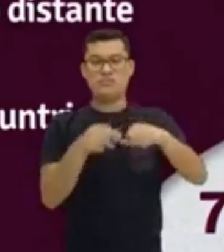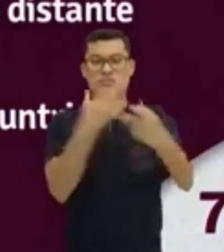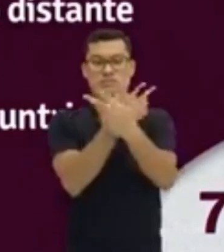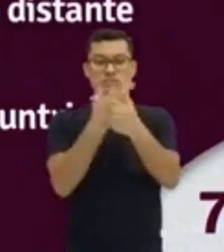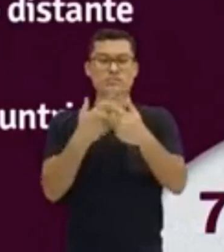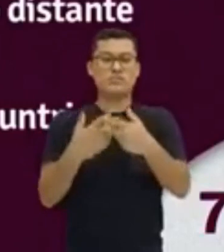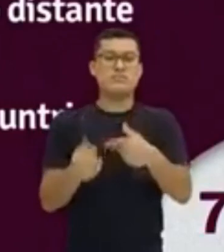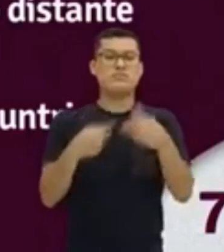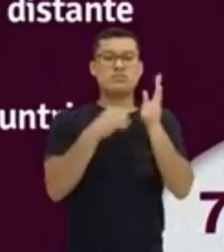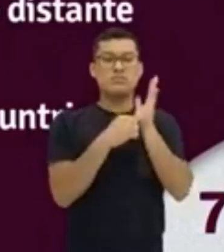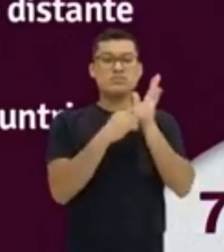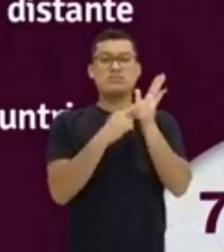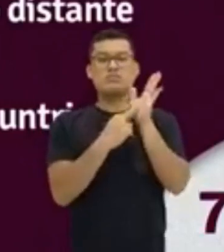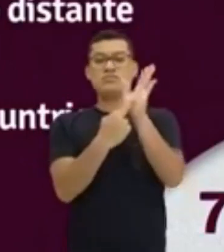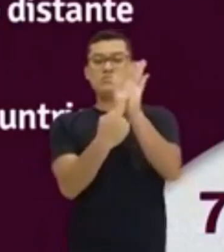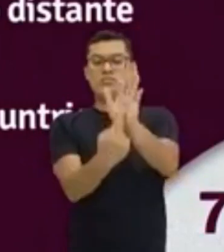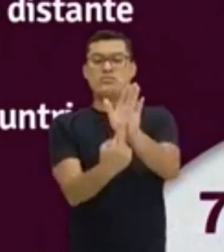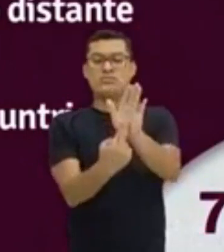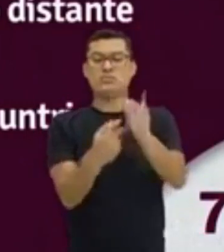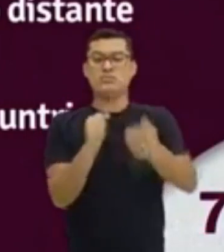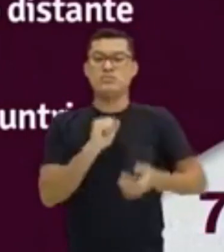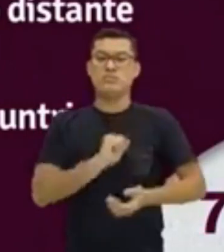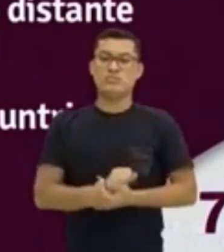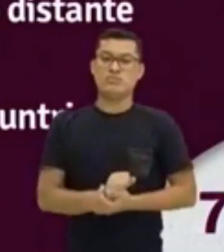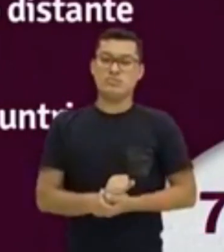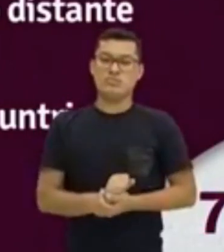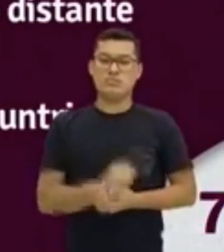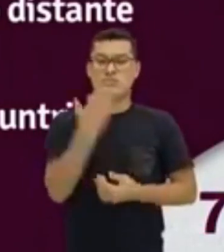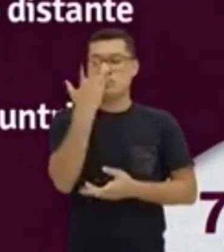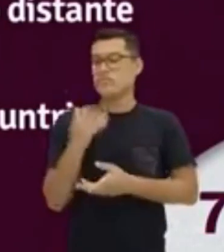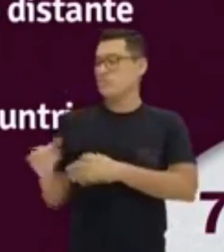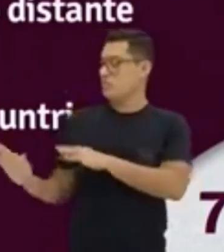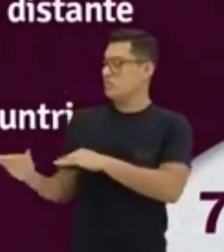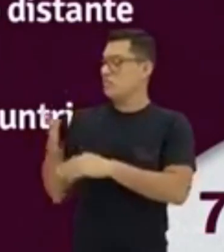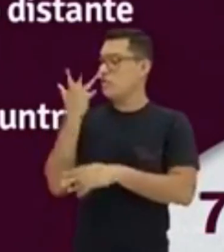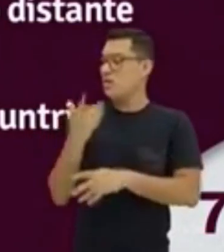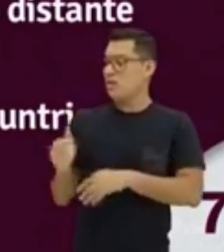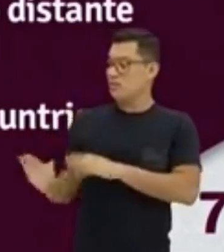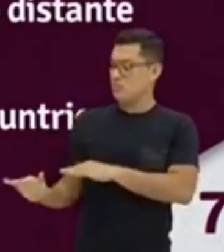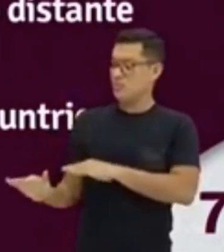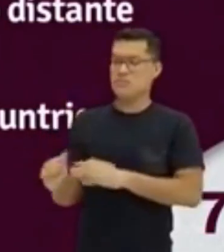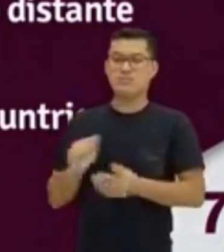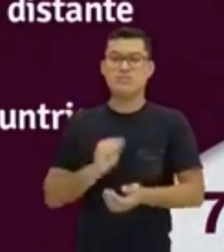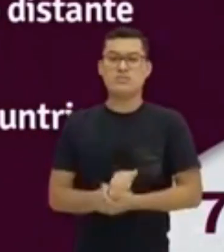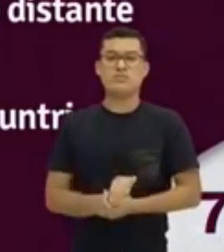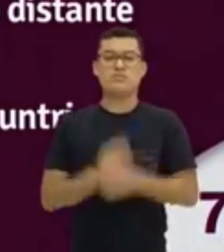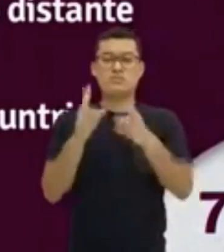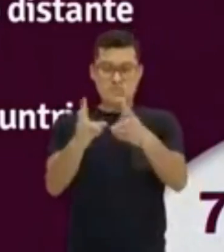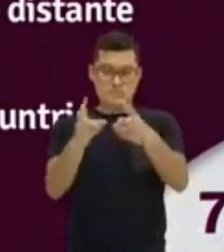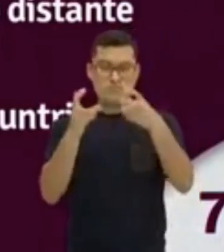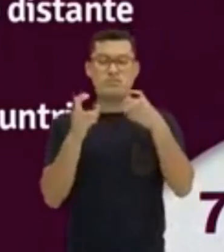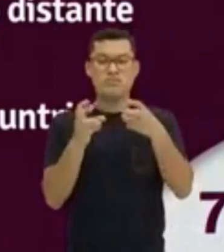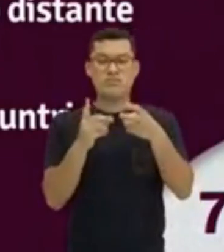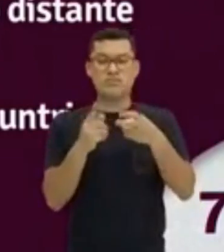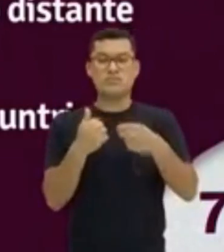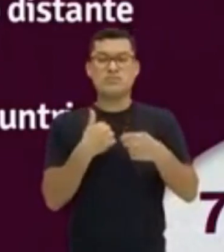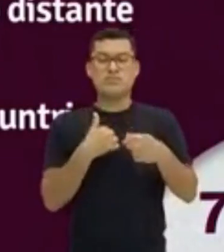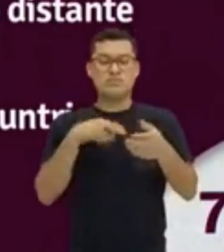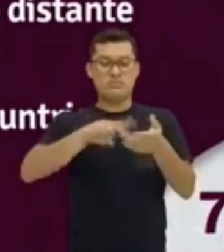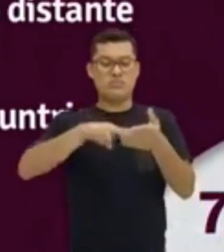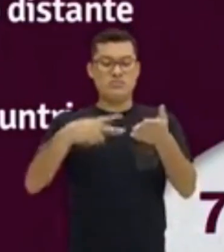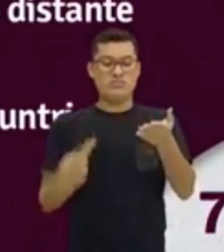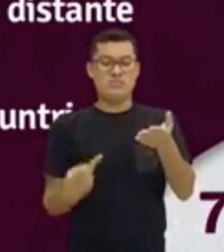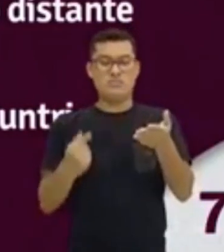Representam children. Crianças. Então, percebam que eu traduzi